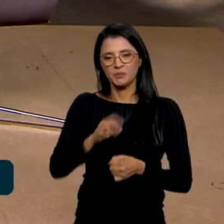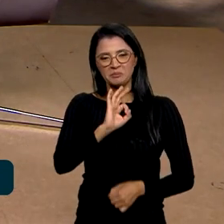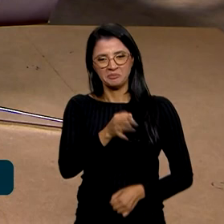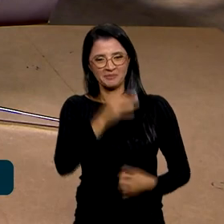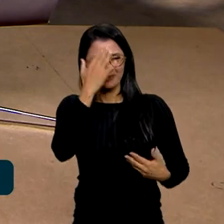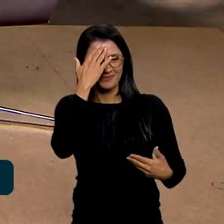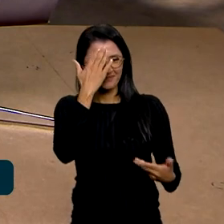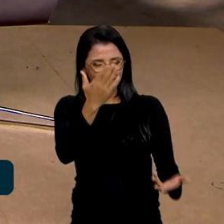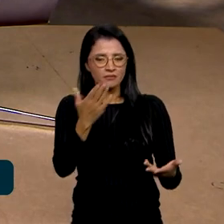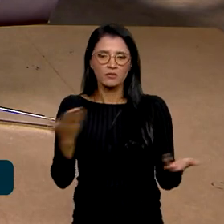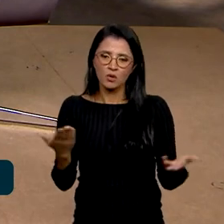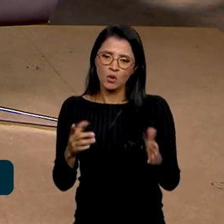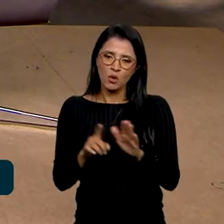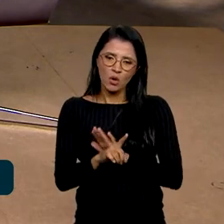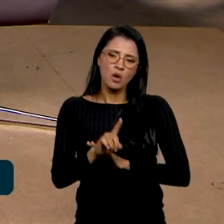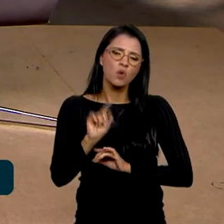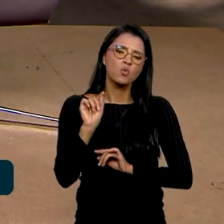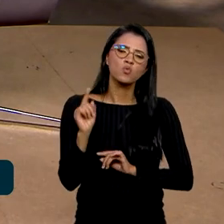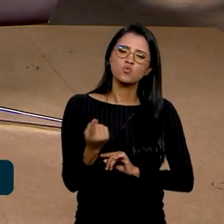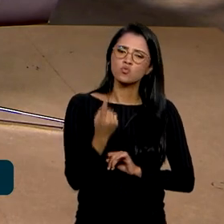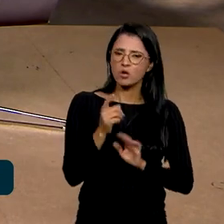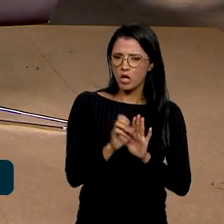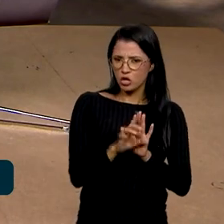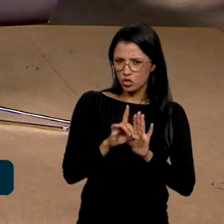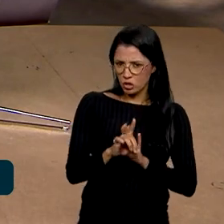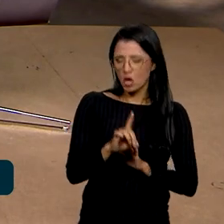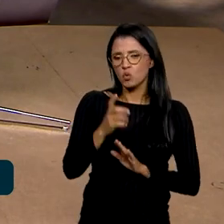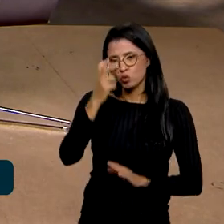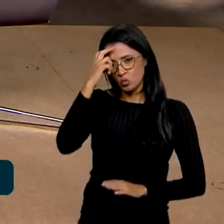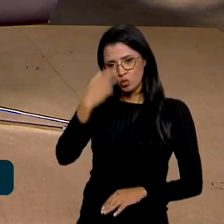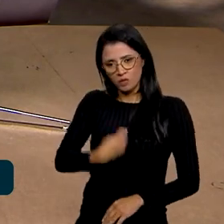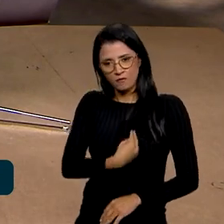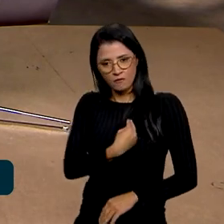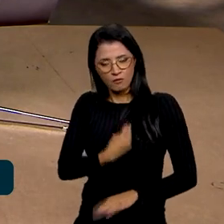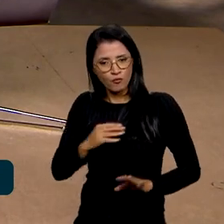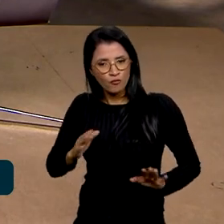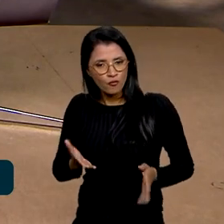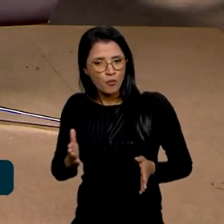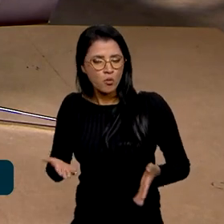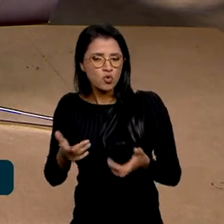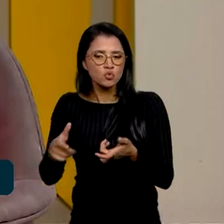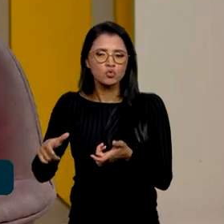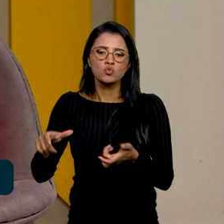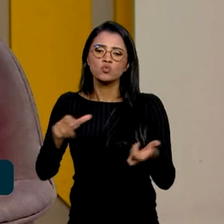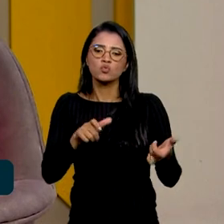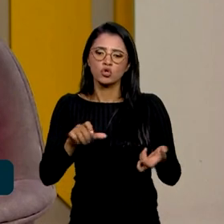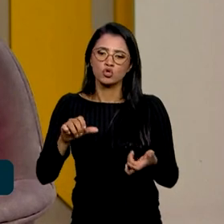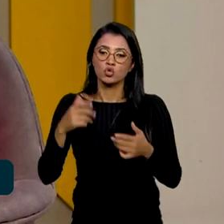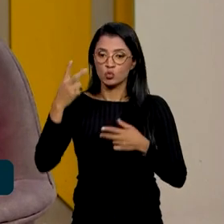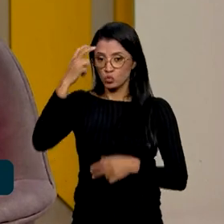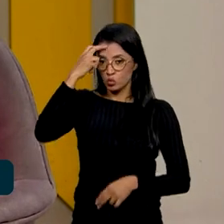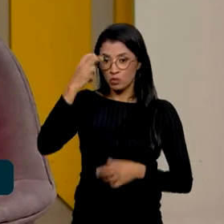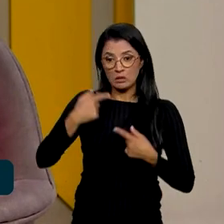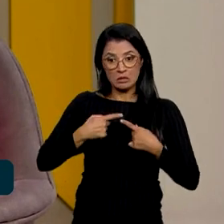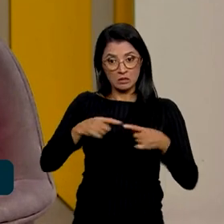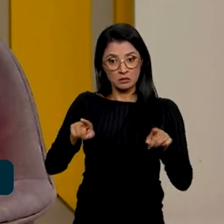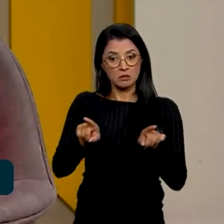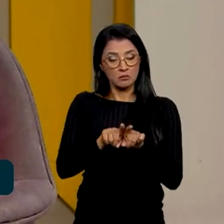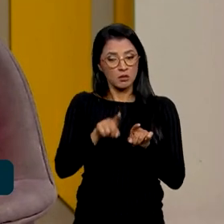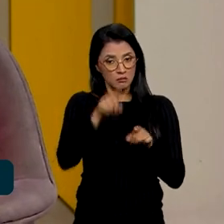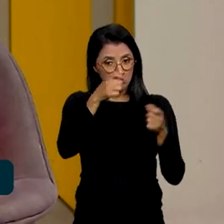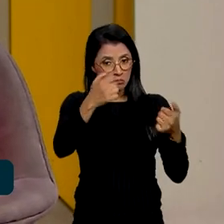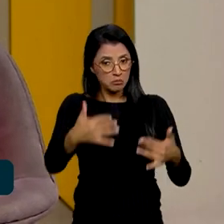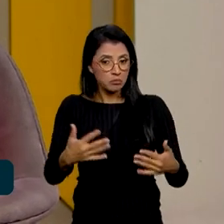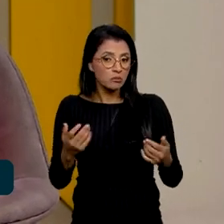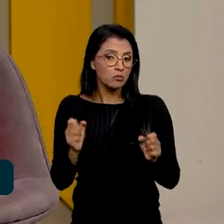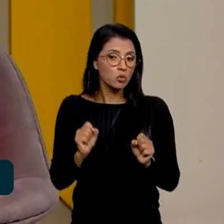secretária. Agora, eu gostaria de falar com a senhora sobre o edital Cultura Viva Fomento a Pontões de Cultura, que também está sendo lançado. A senhora pode explicar um pouquinho